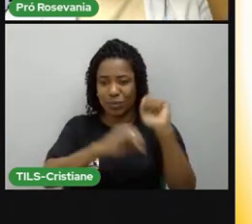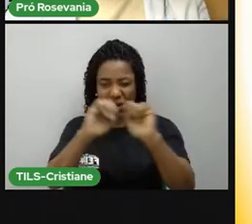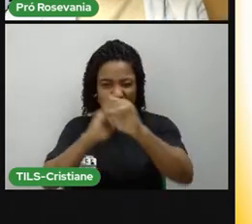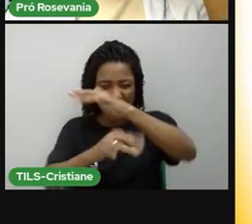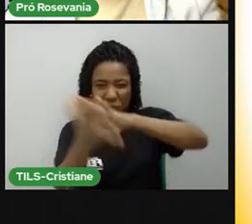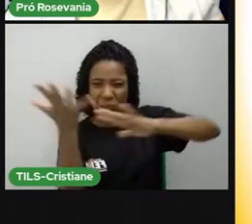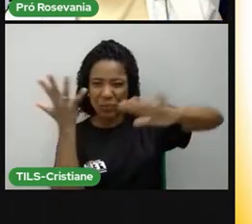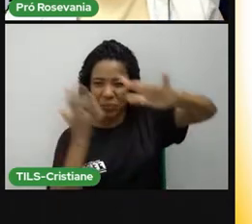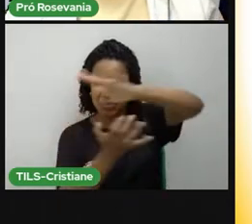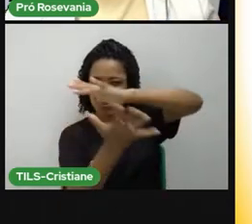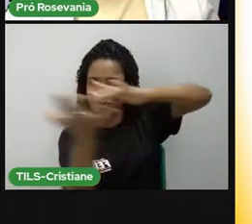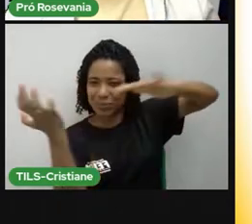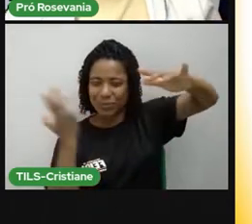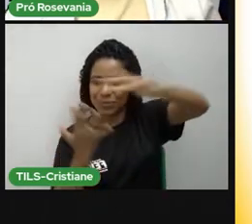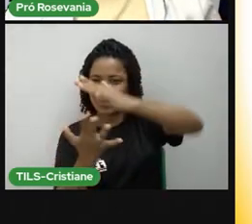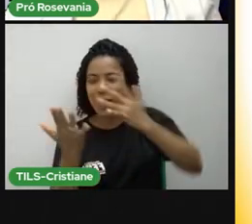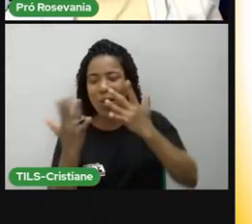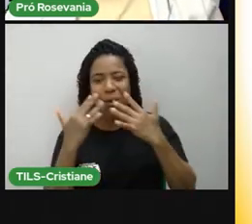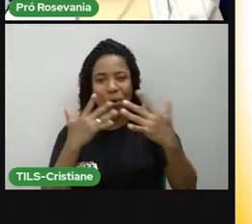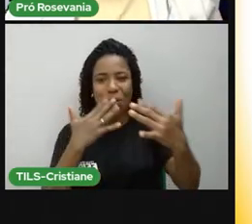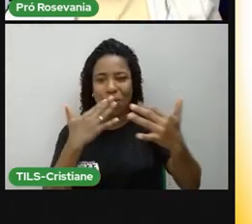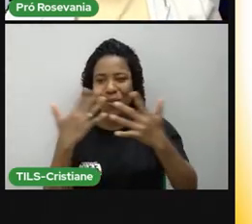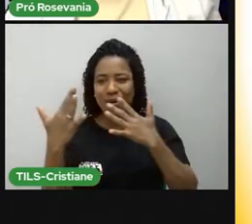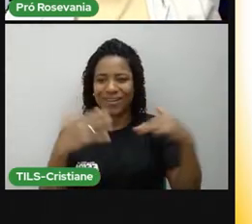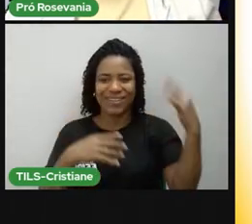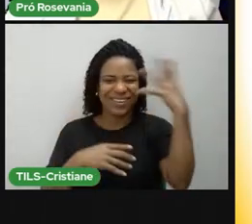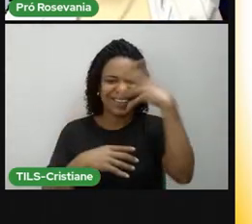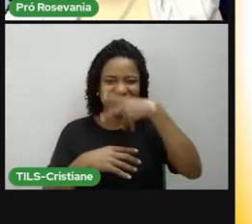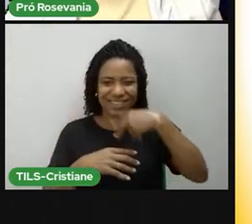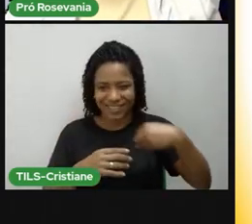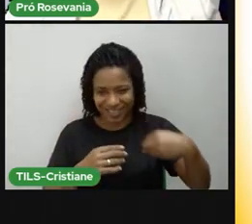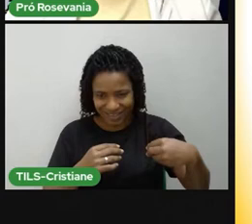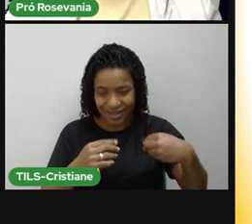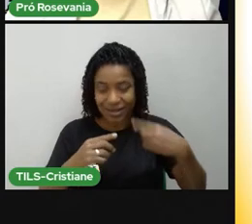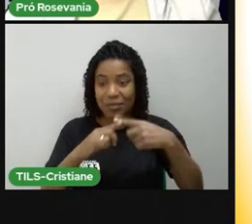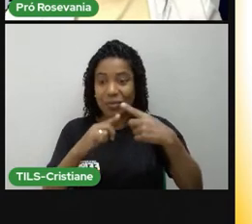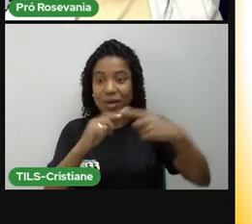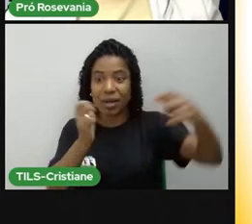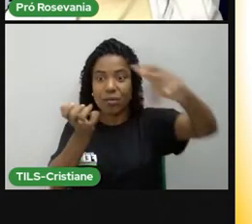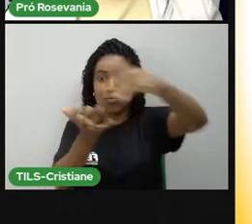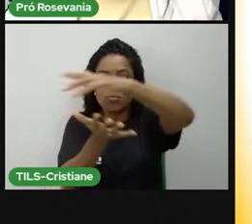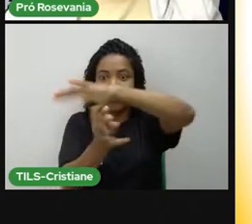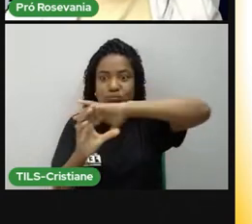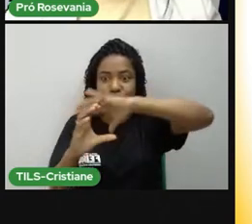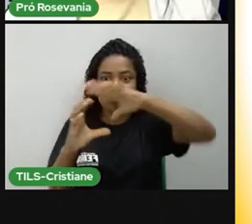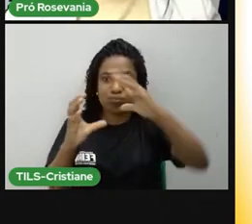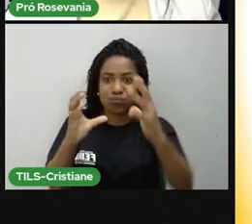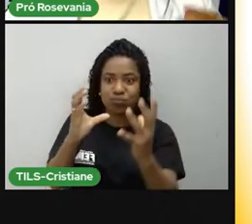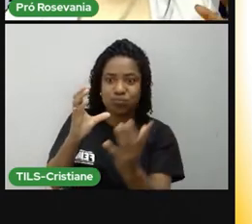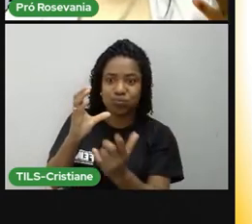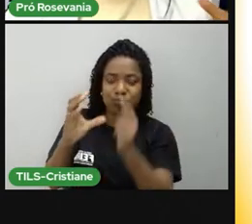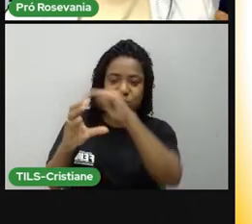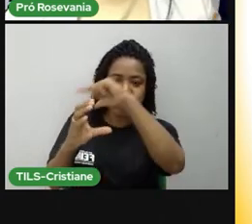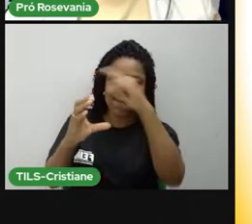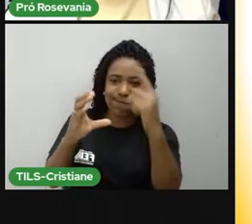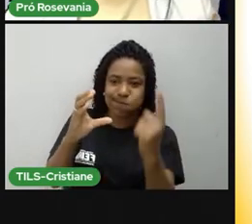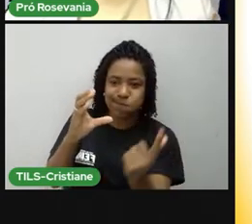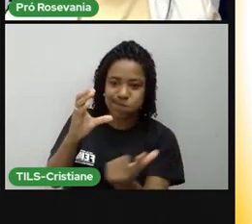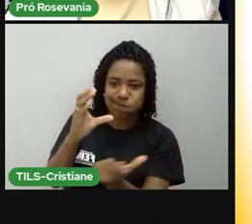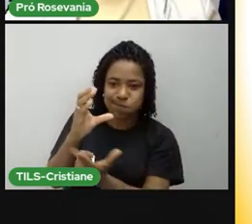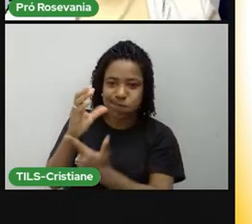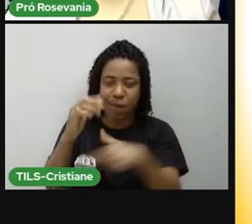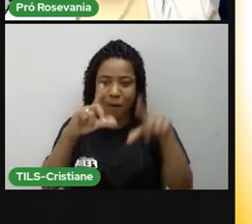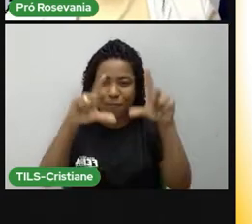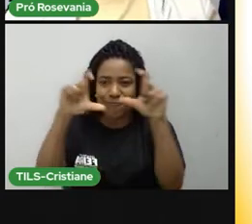formam imagens belíssimas lá, daquelas variações dos gases da atmosfera, e que aí normalmente dão fotos